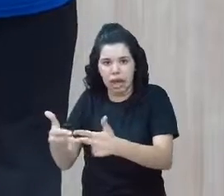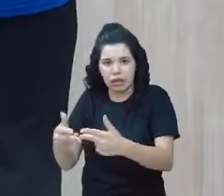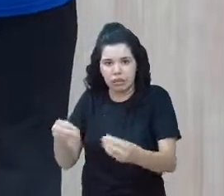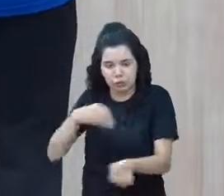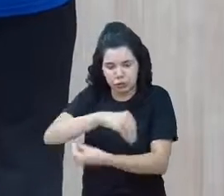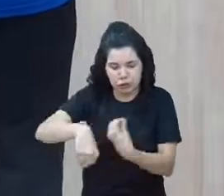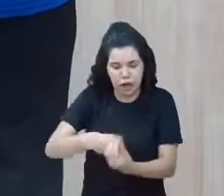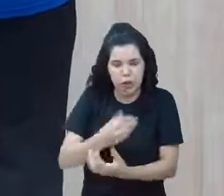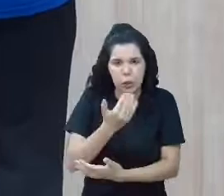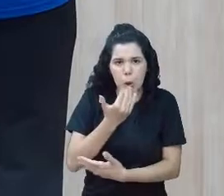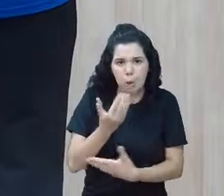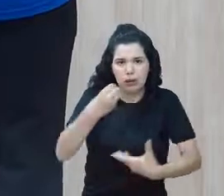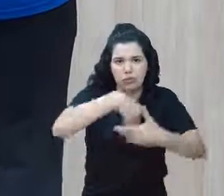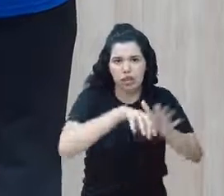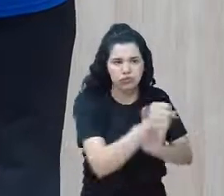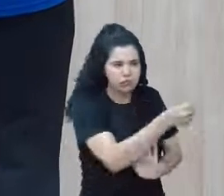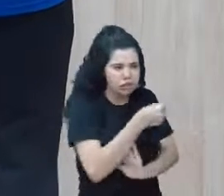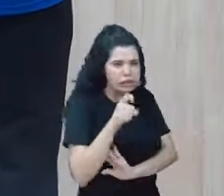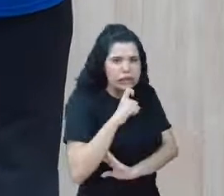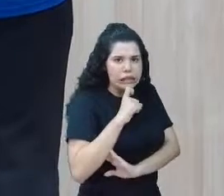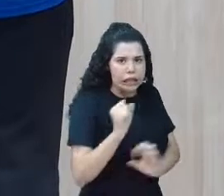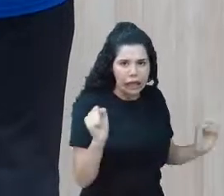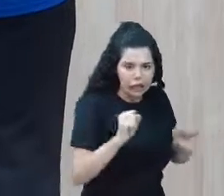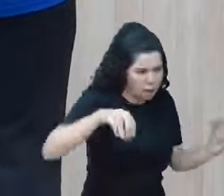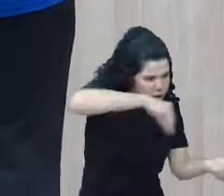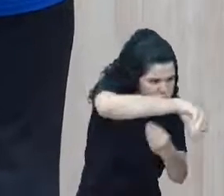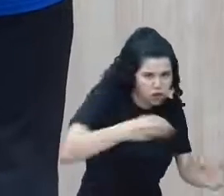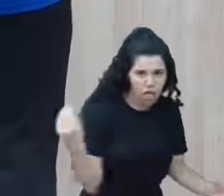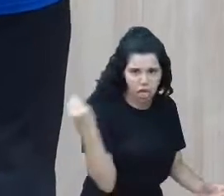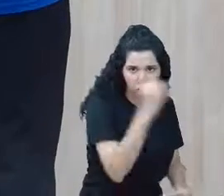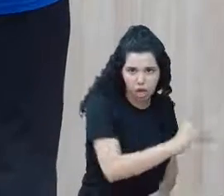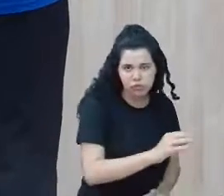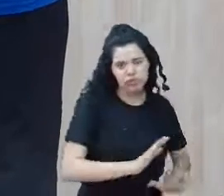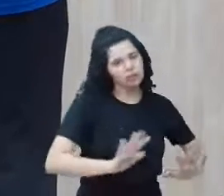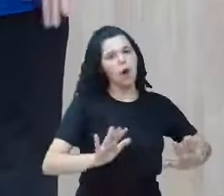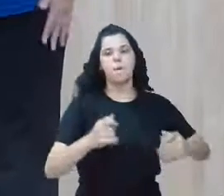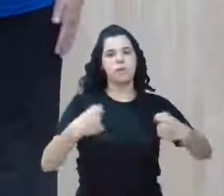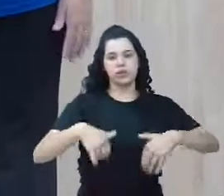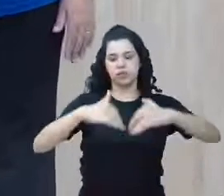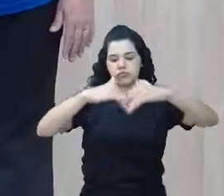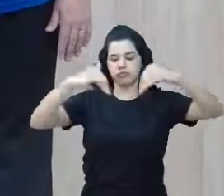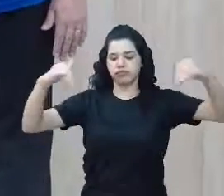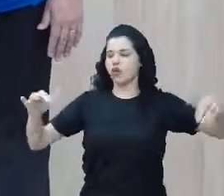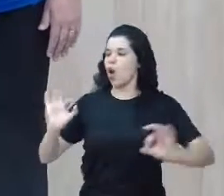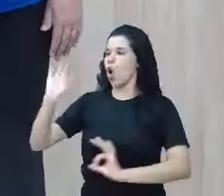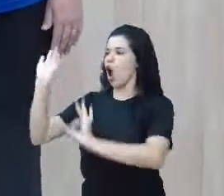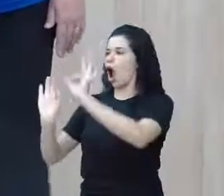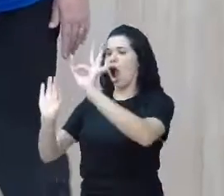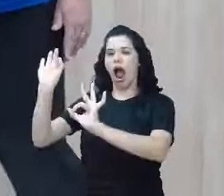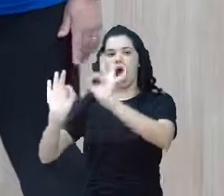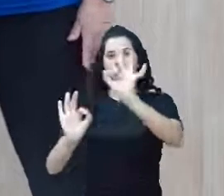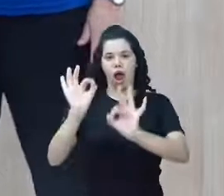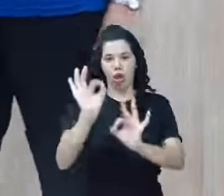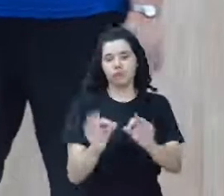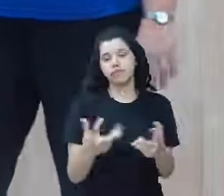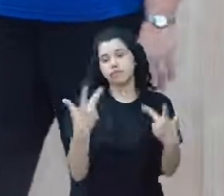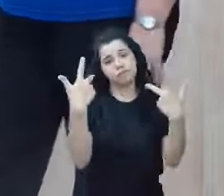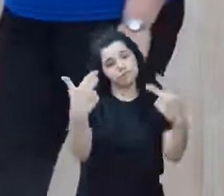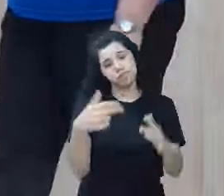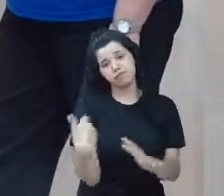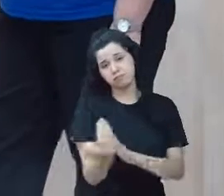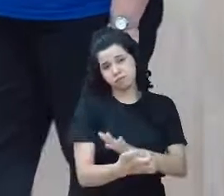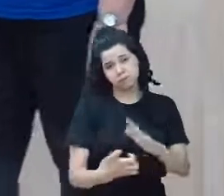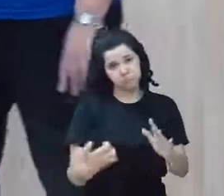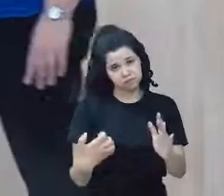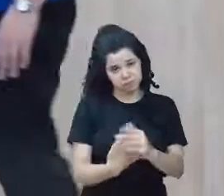dentro da geladeira? Claro que não. Cada coisa no seu devido lugar. E assim também é nas empresas.